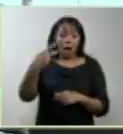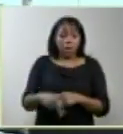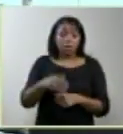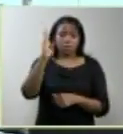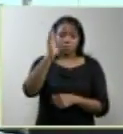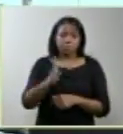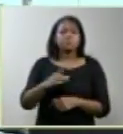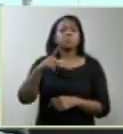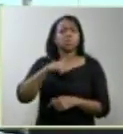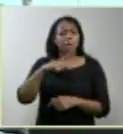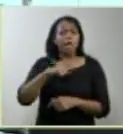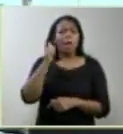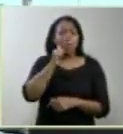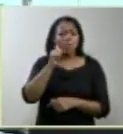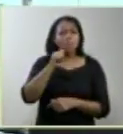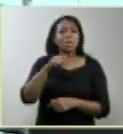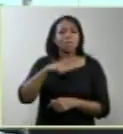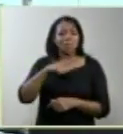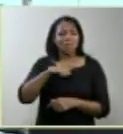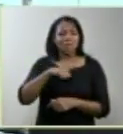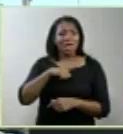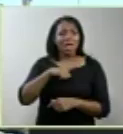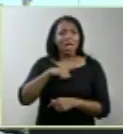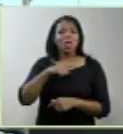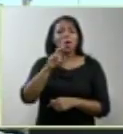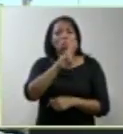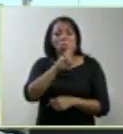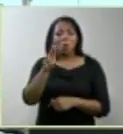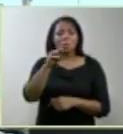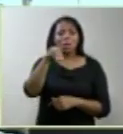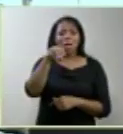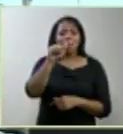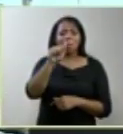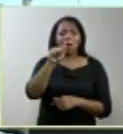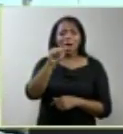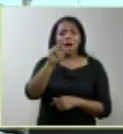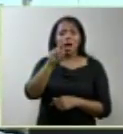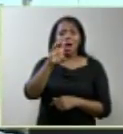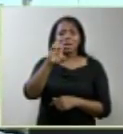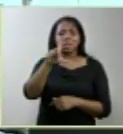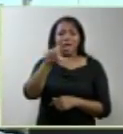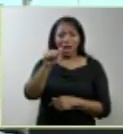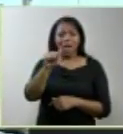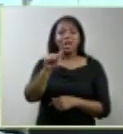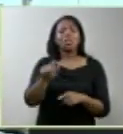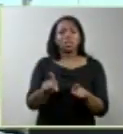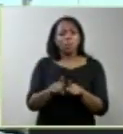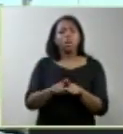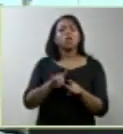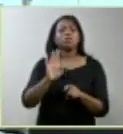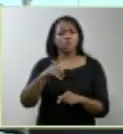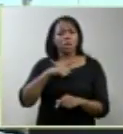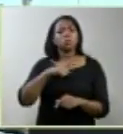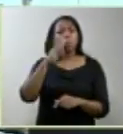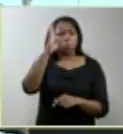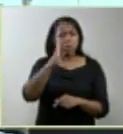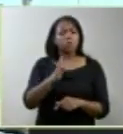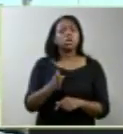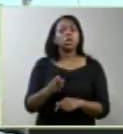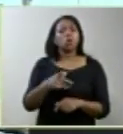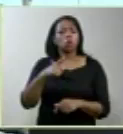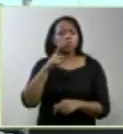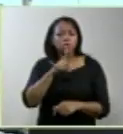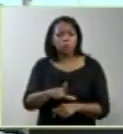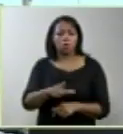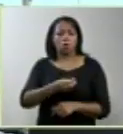temos o caso da menina Marcela. Ela foi até chamada de recordista, mas ela não é recordista, não. Nós temos casos no Brasil de crianças que sobreviveram